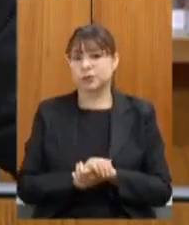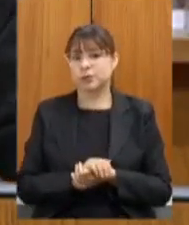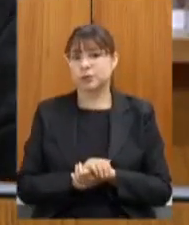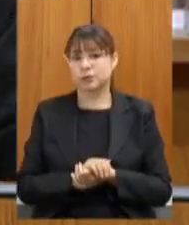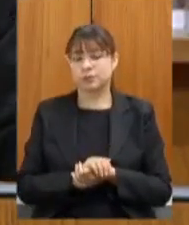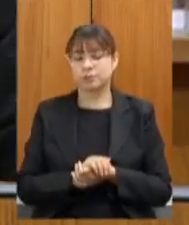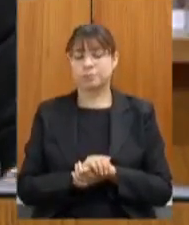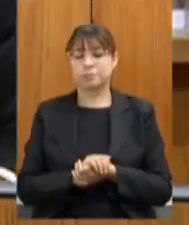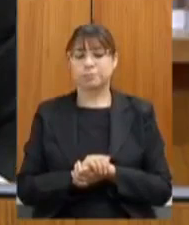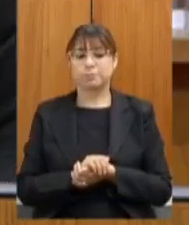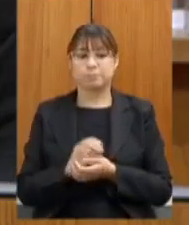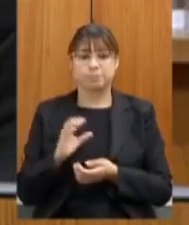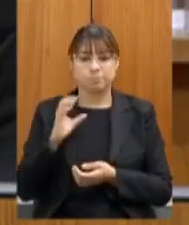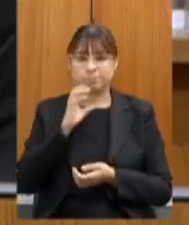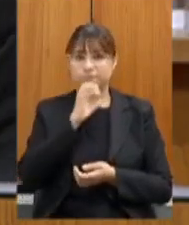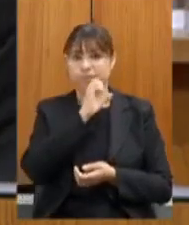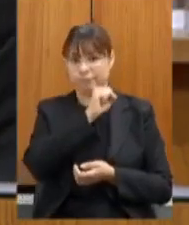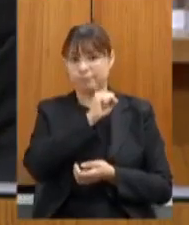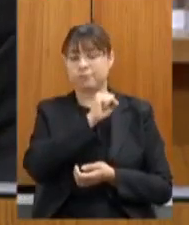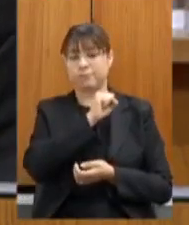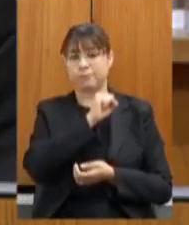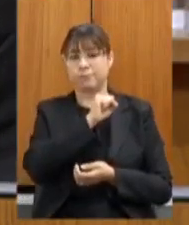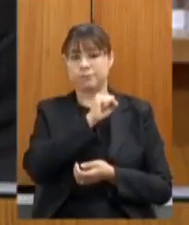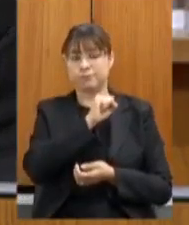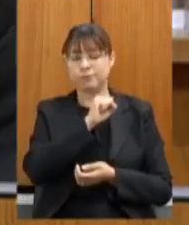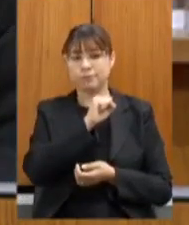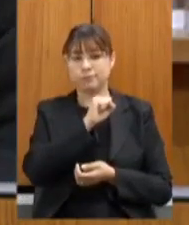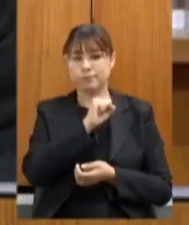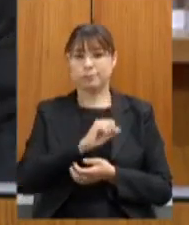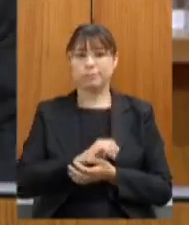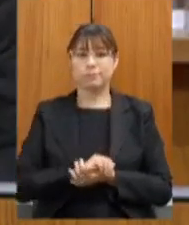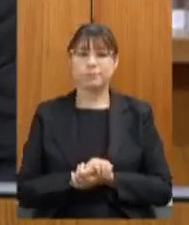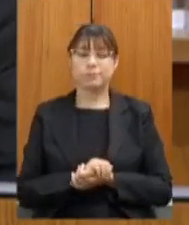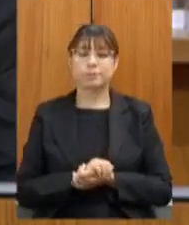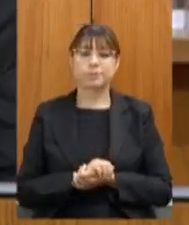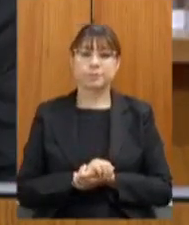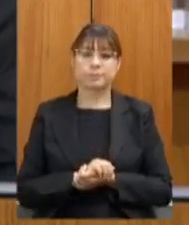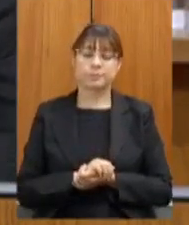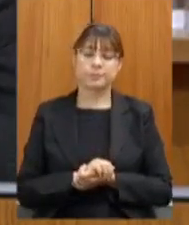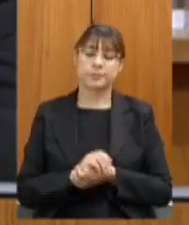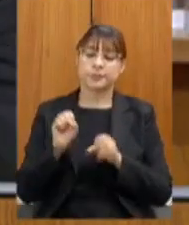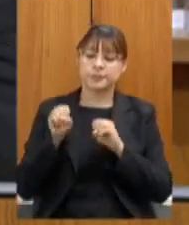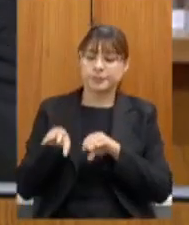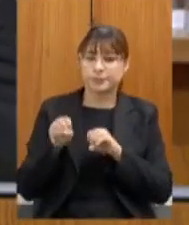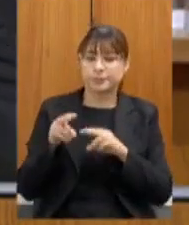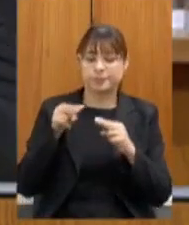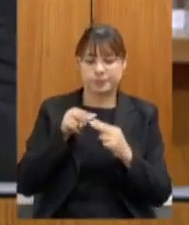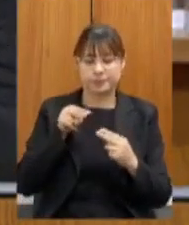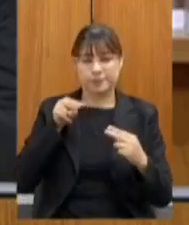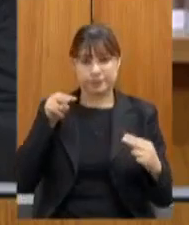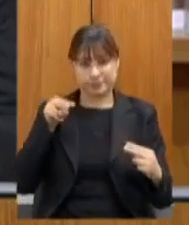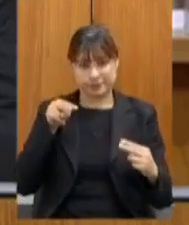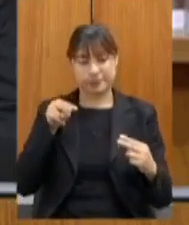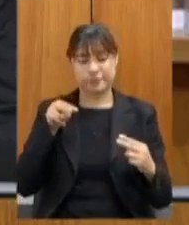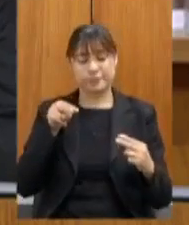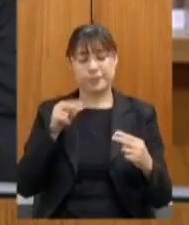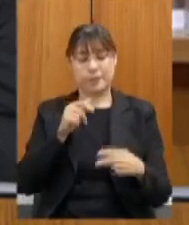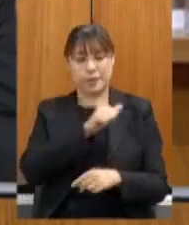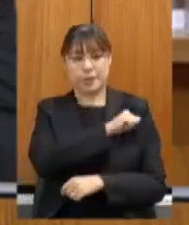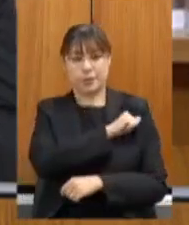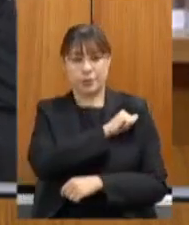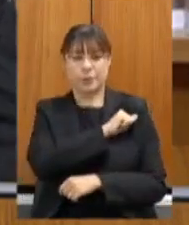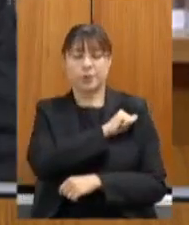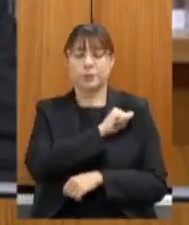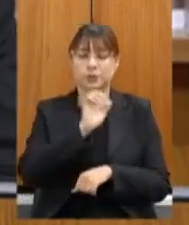oferecer esta o ensino remoto aos alunos da nossa rede estadual de ensino